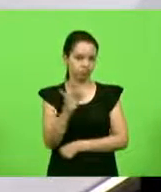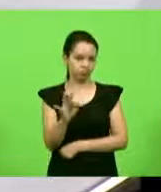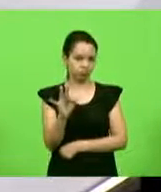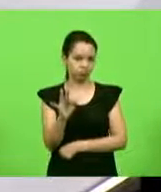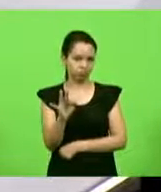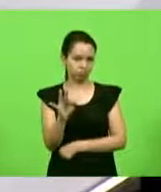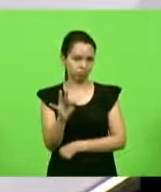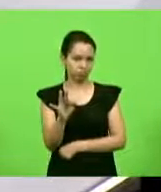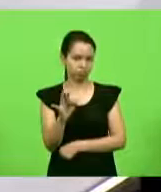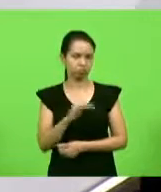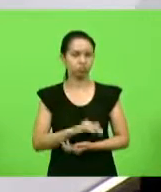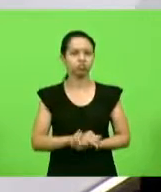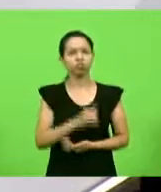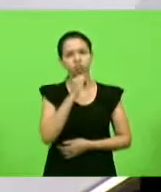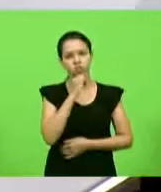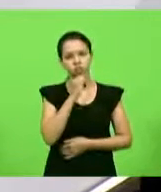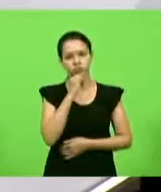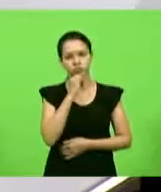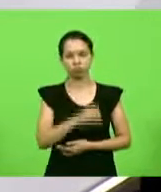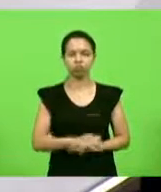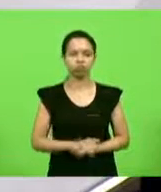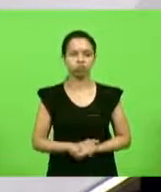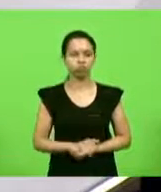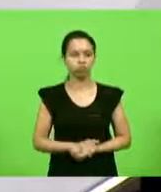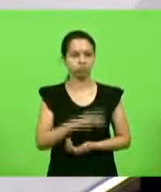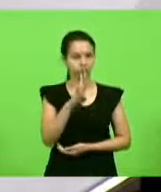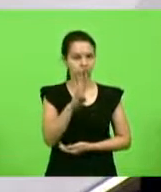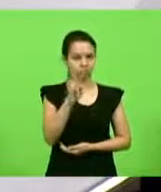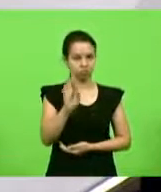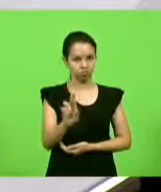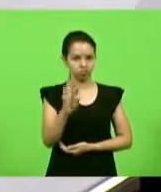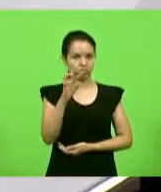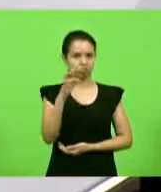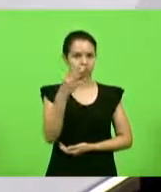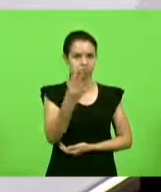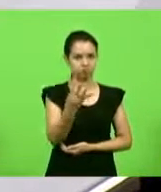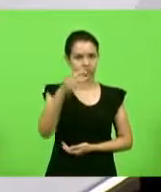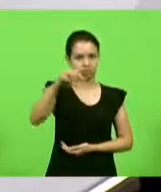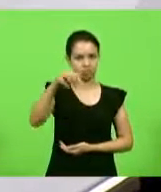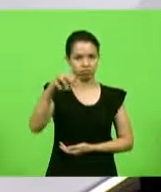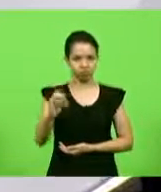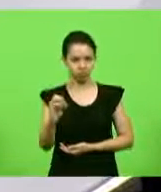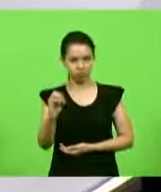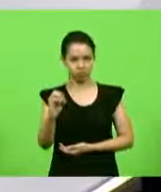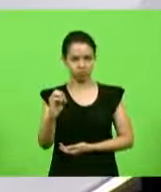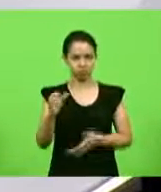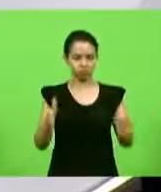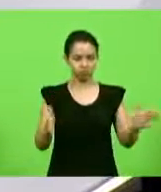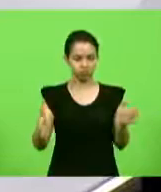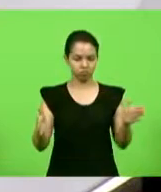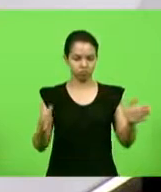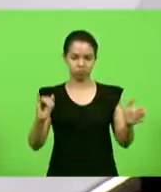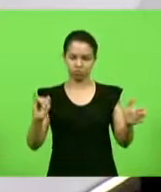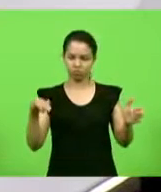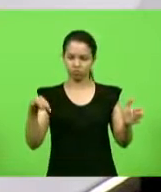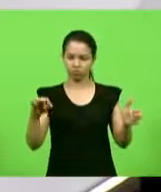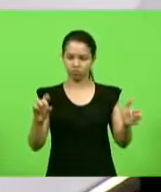precisamente, na BR-470, o trecho até em Daial,